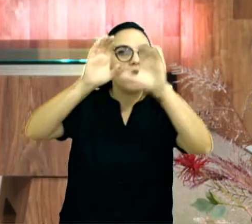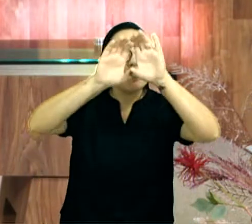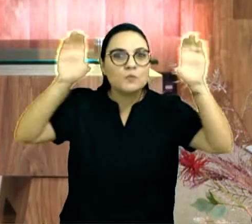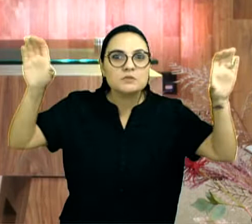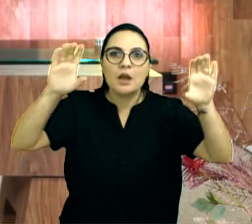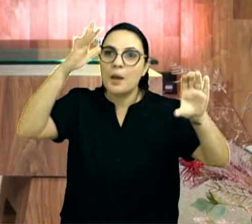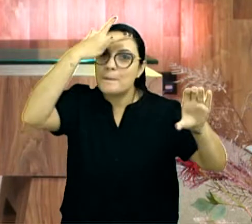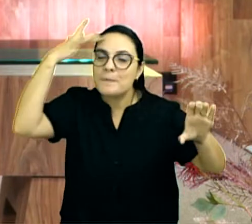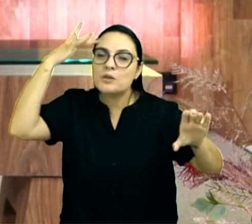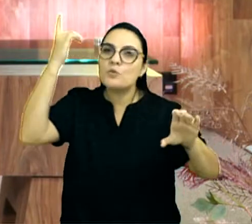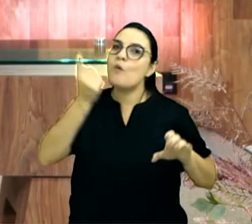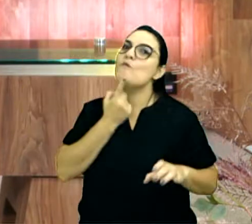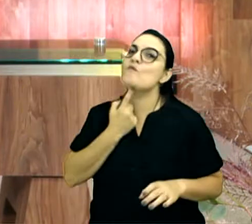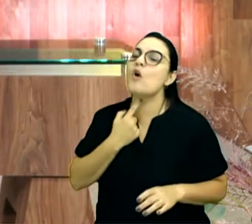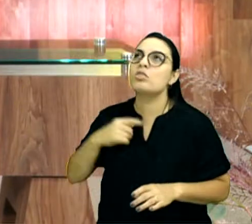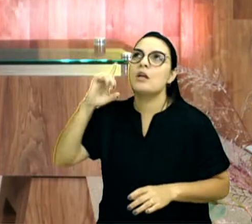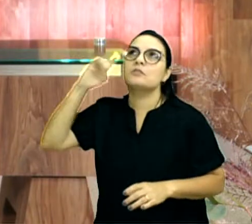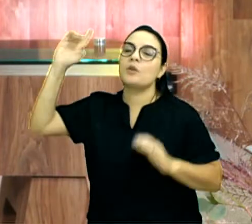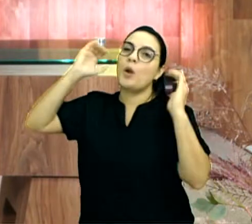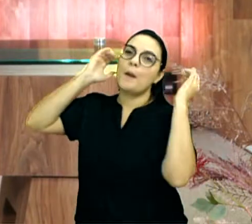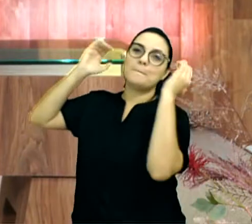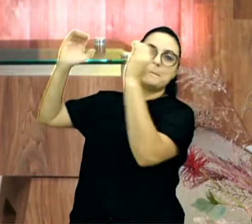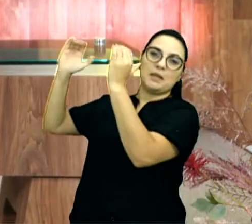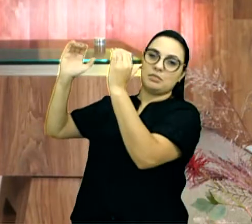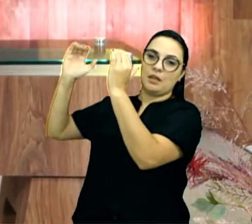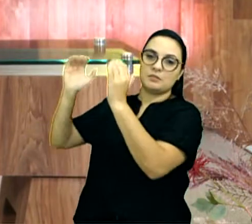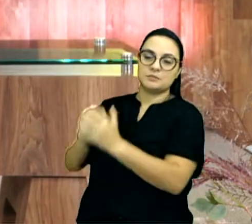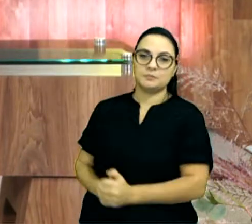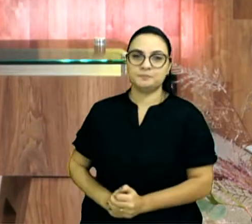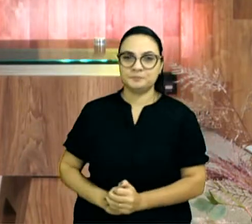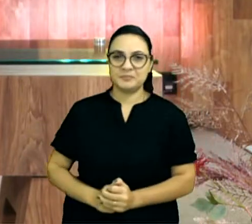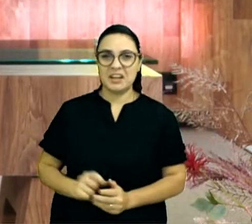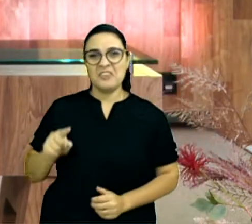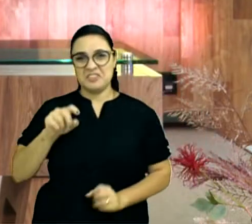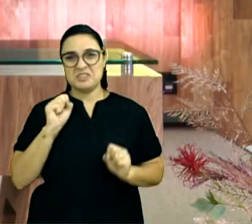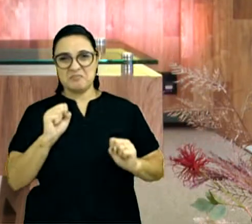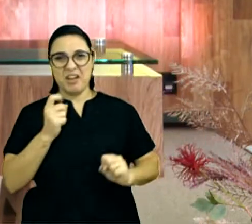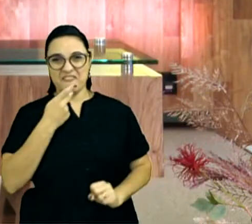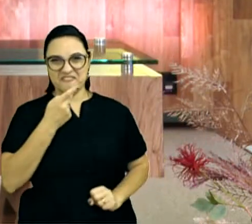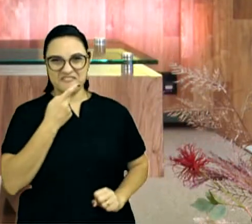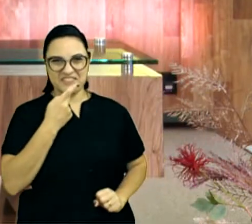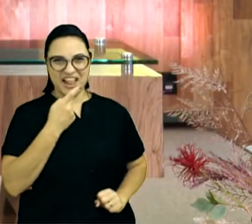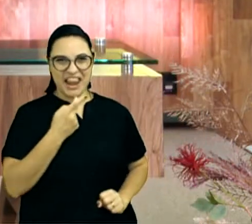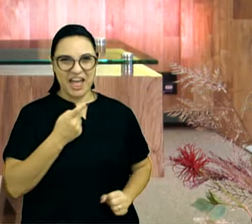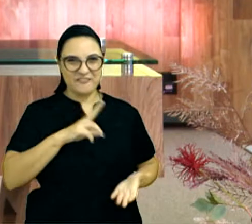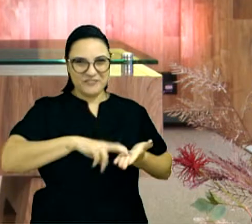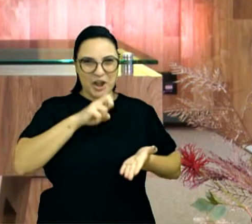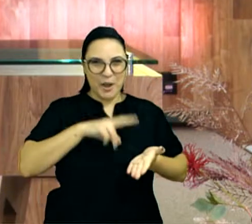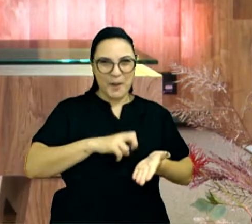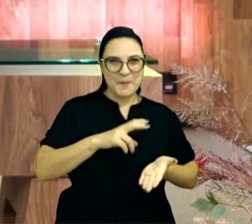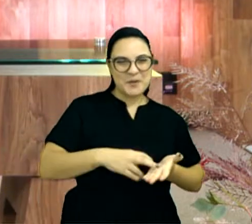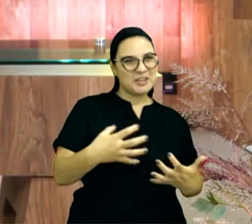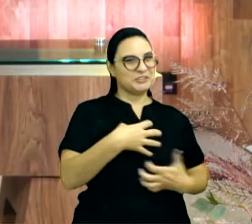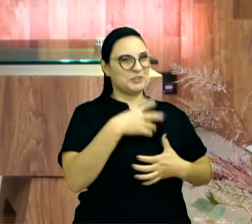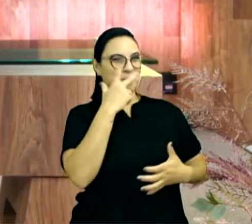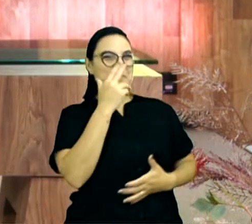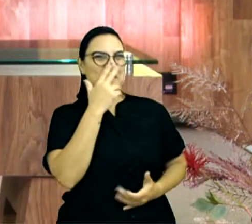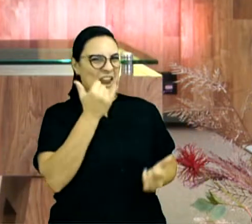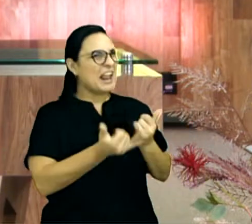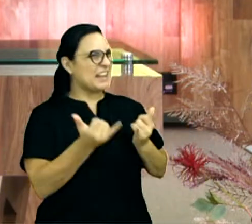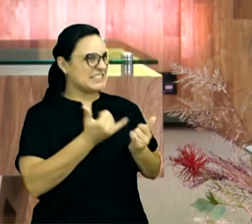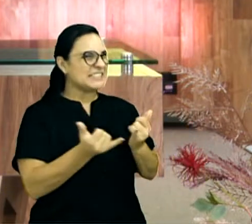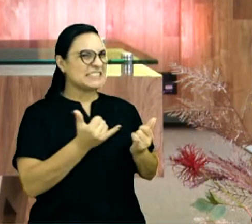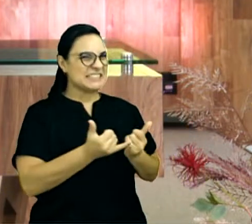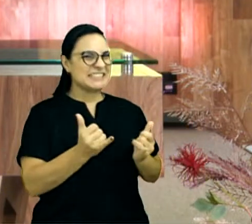fazer a vontade de Deus. Você pode falar o crenteis fluentemente. Eu estive nos Estados Unidos, eu não